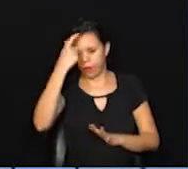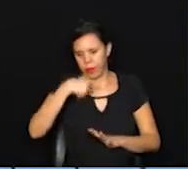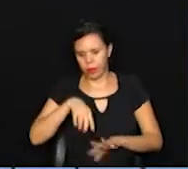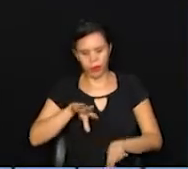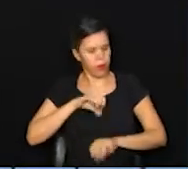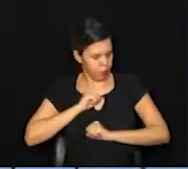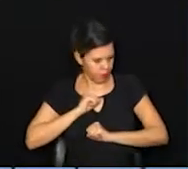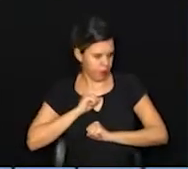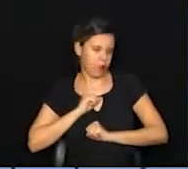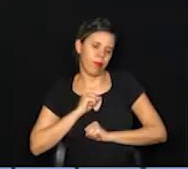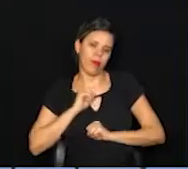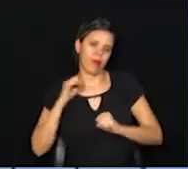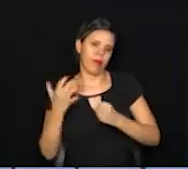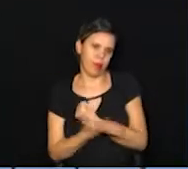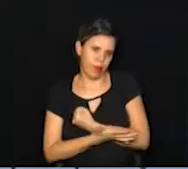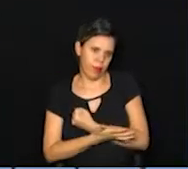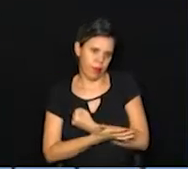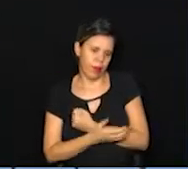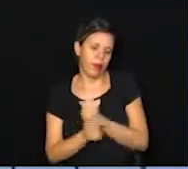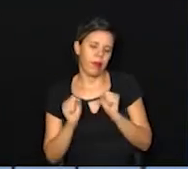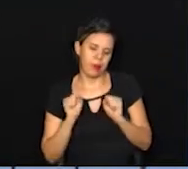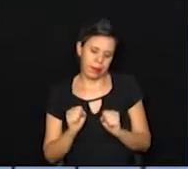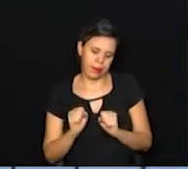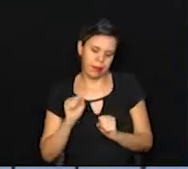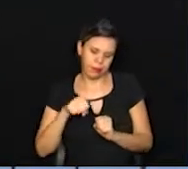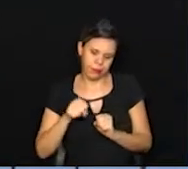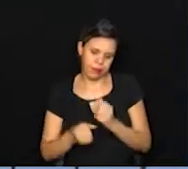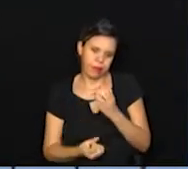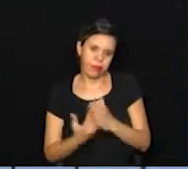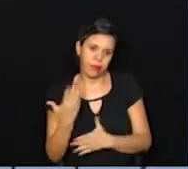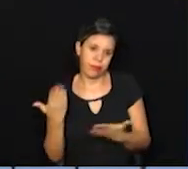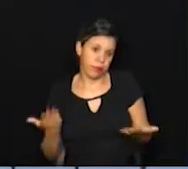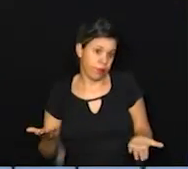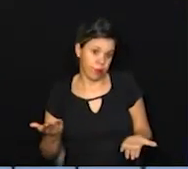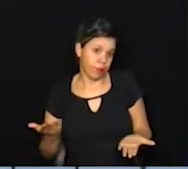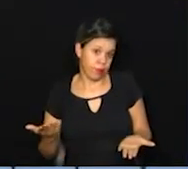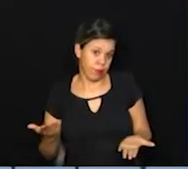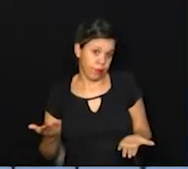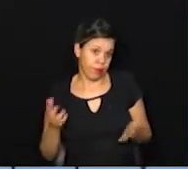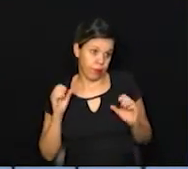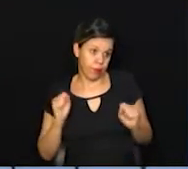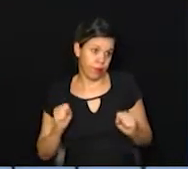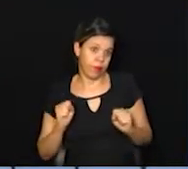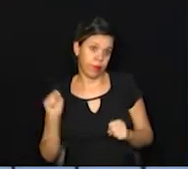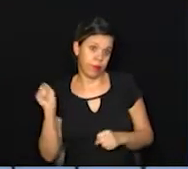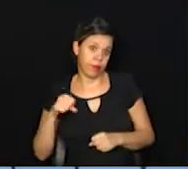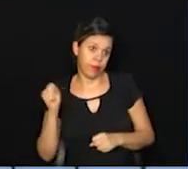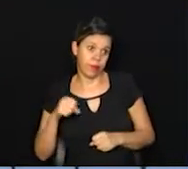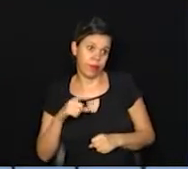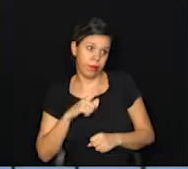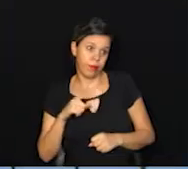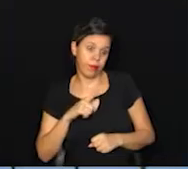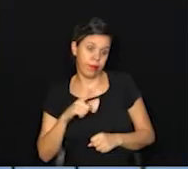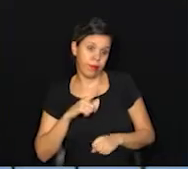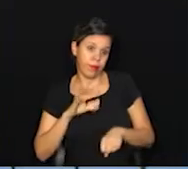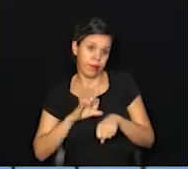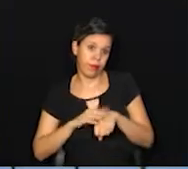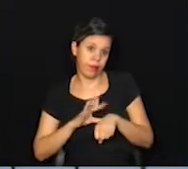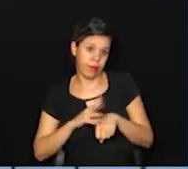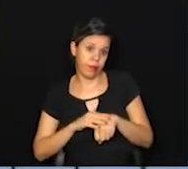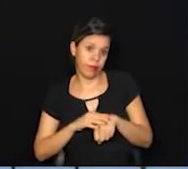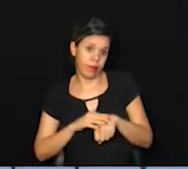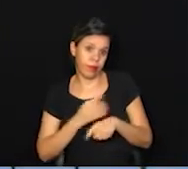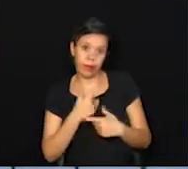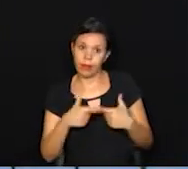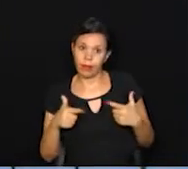não vai mais pegar o novo coronavírus. Quer dizer que ela pode sim ter aí a doença, mas ela